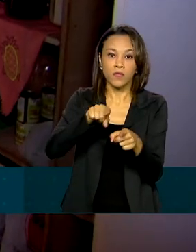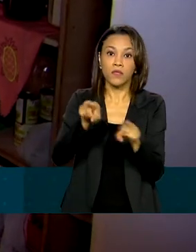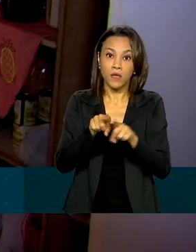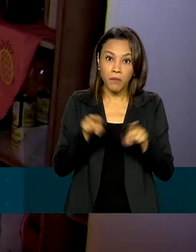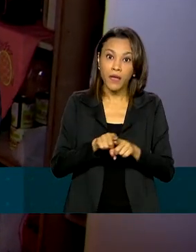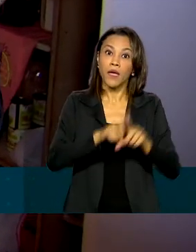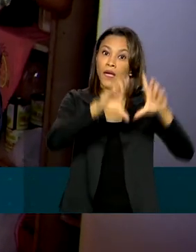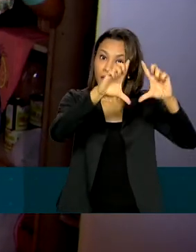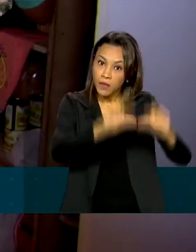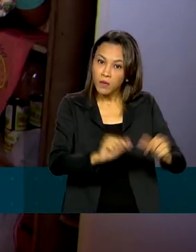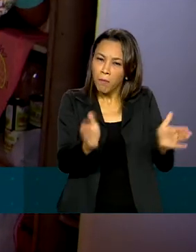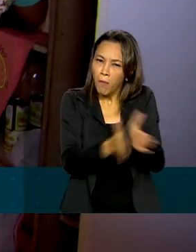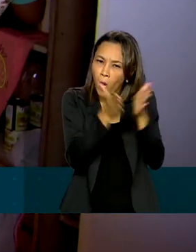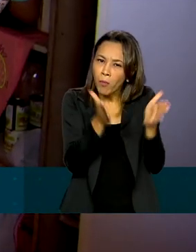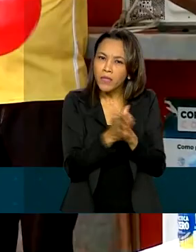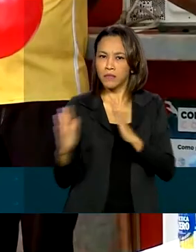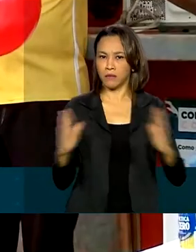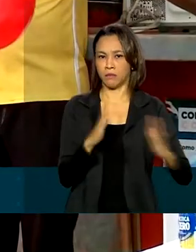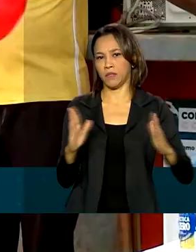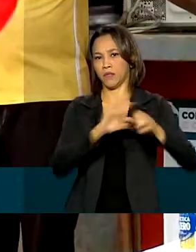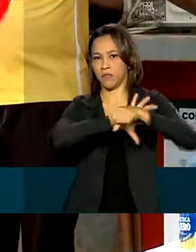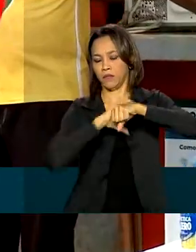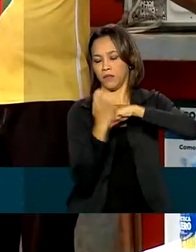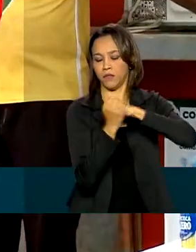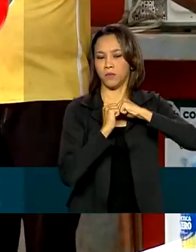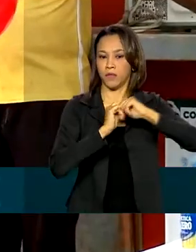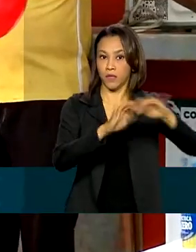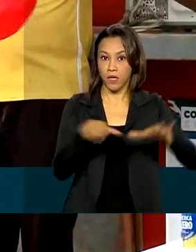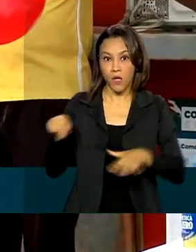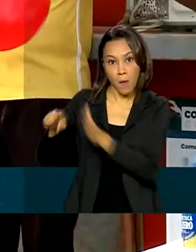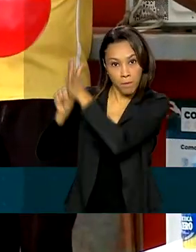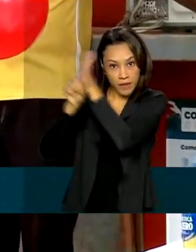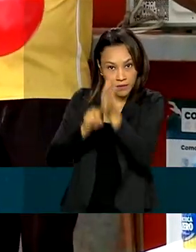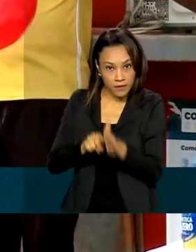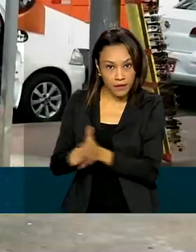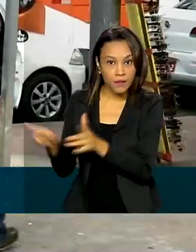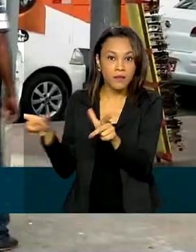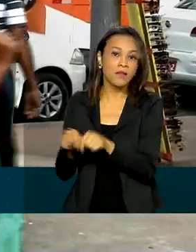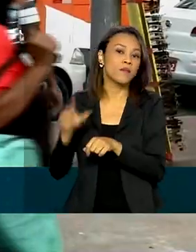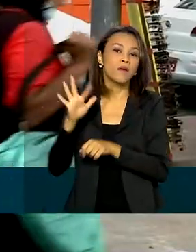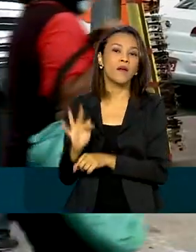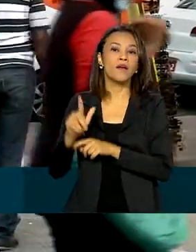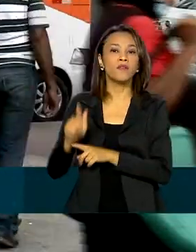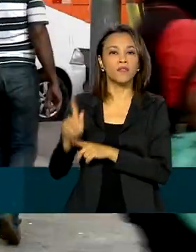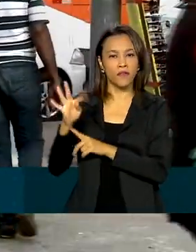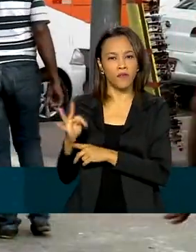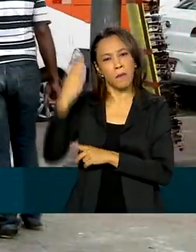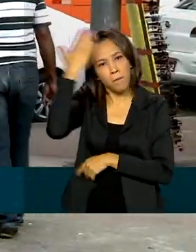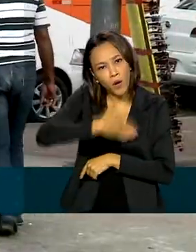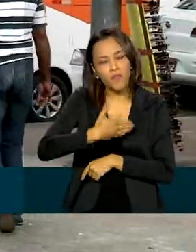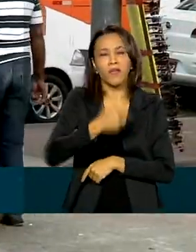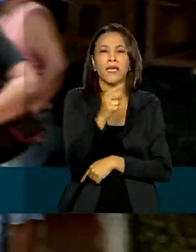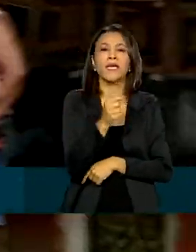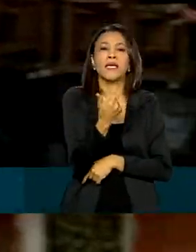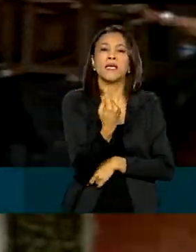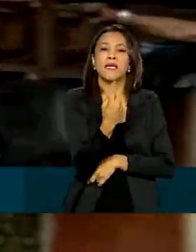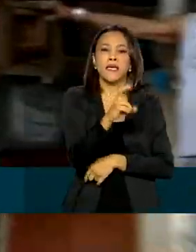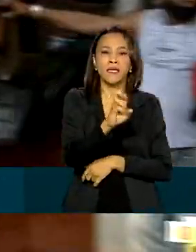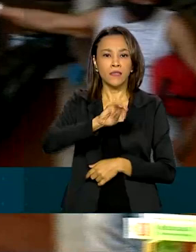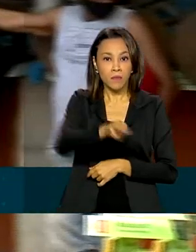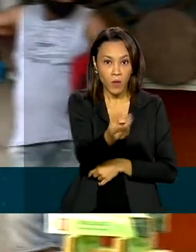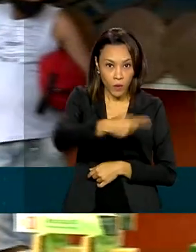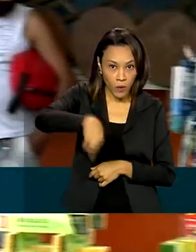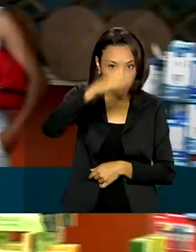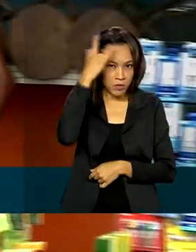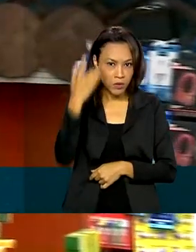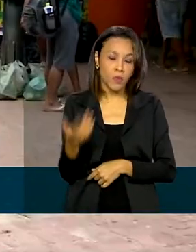a pobreza aumentasse durante a pandemia. Um estudo da Fundação Getúlio Vargas aponta que 15 milhões de brasileiros saíram da linha de